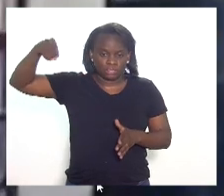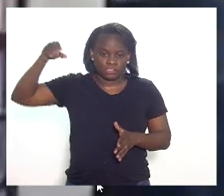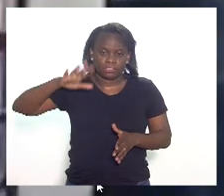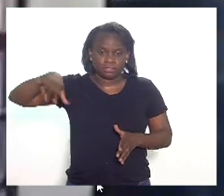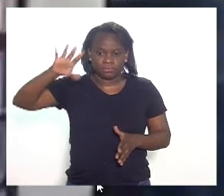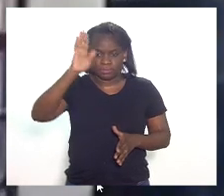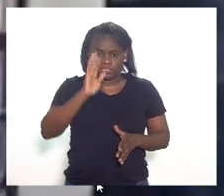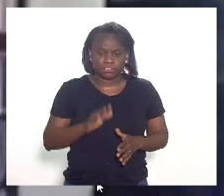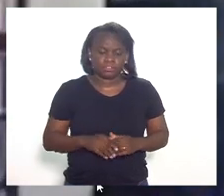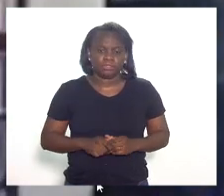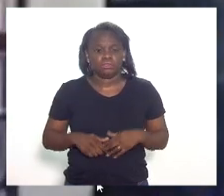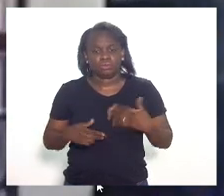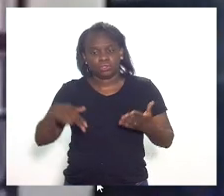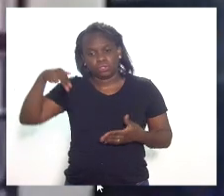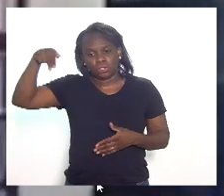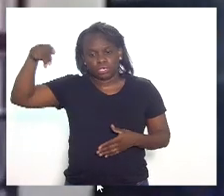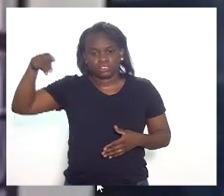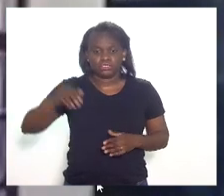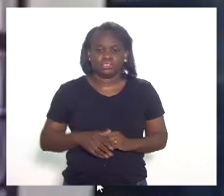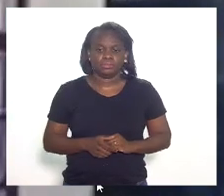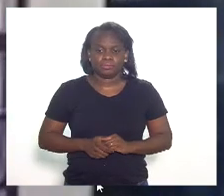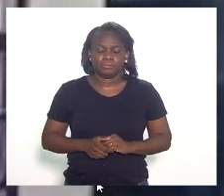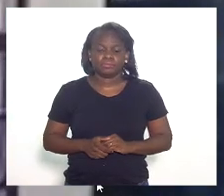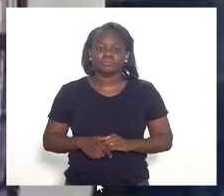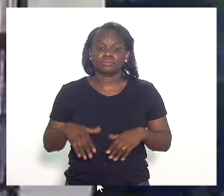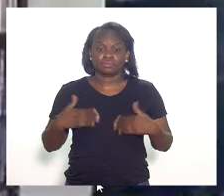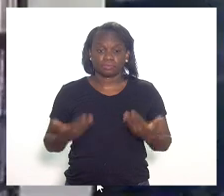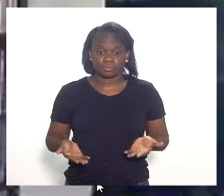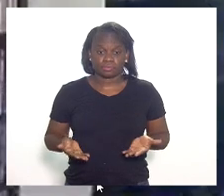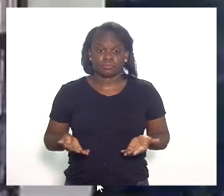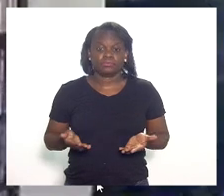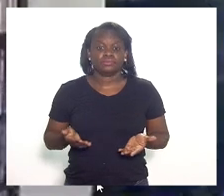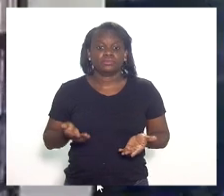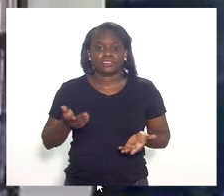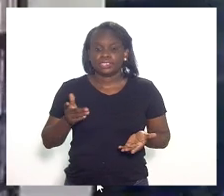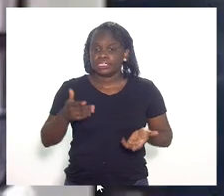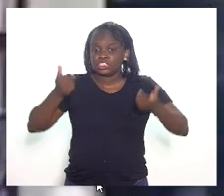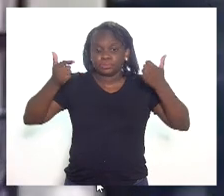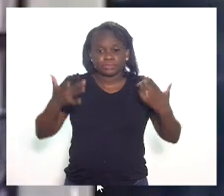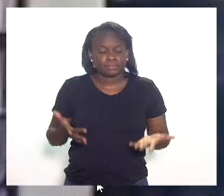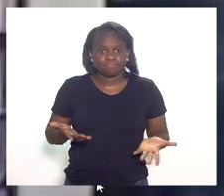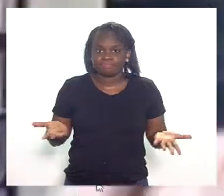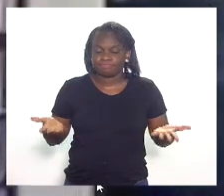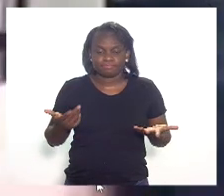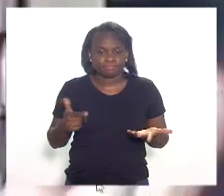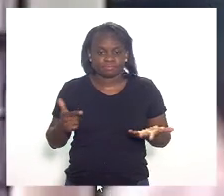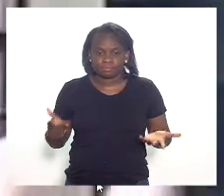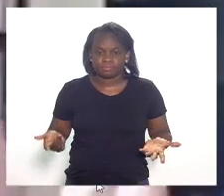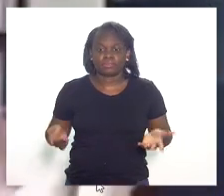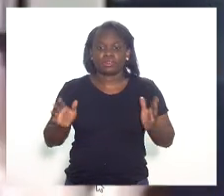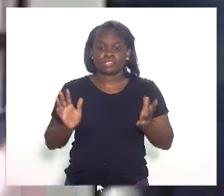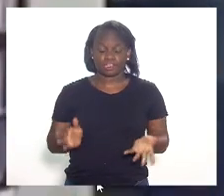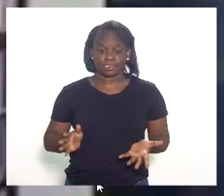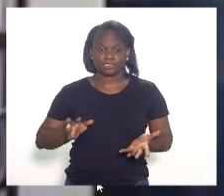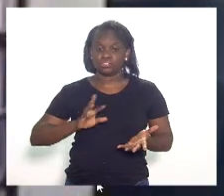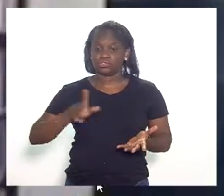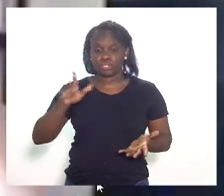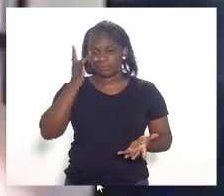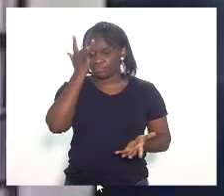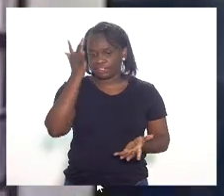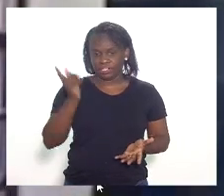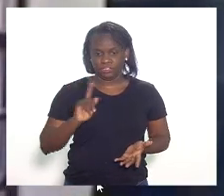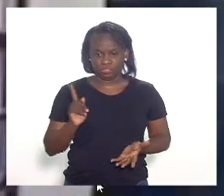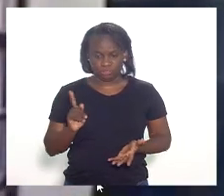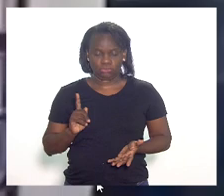ou do Norte. Então, é uma coisa inexplicável. Então, não é fácil